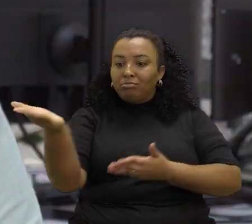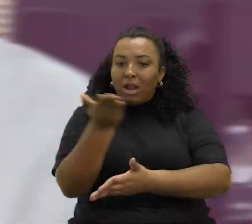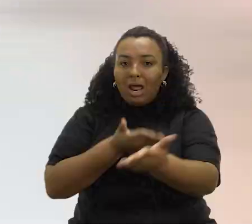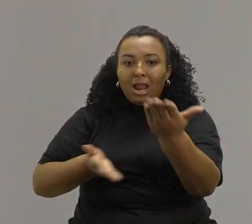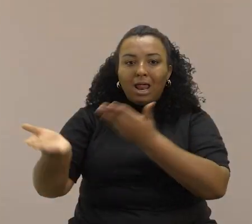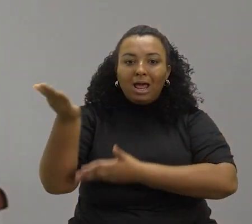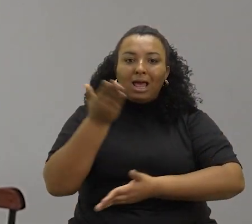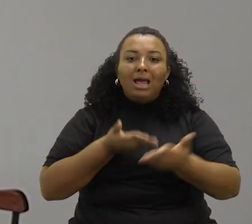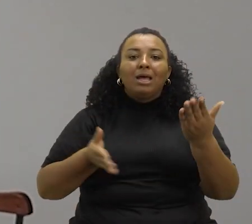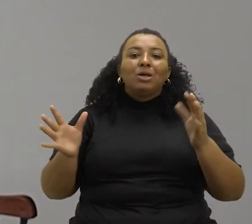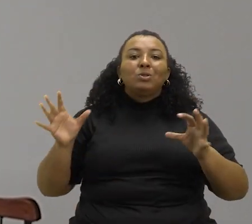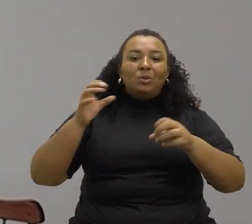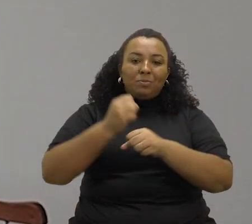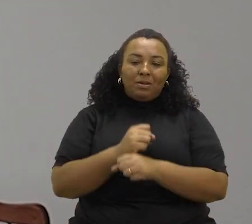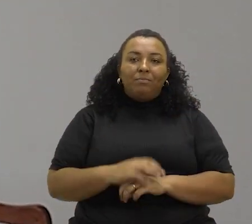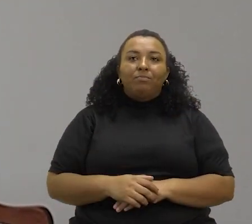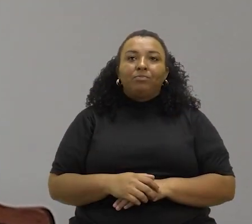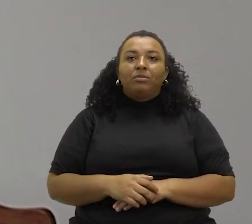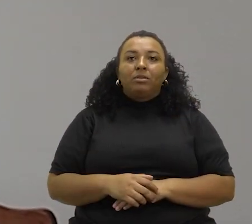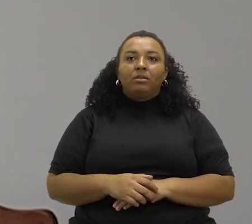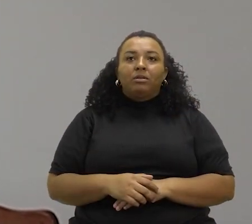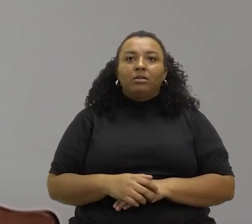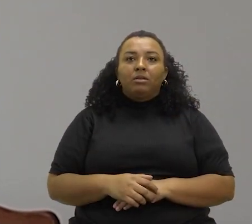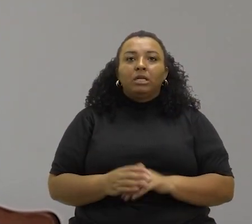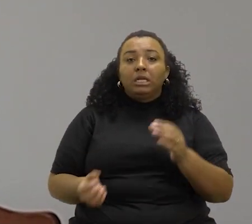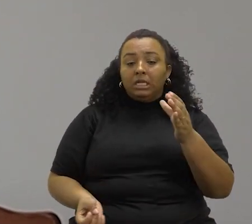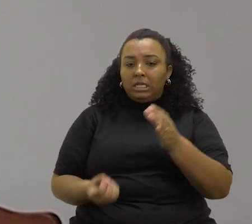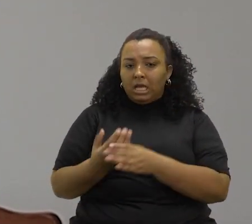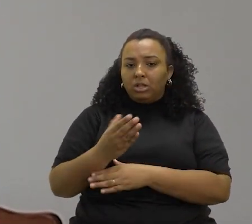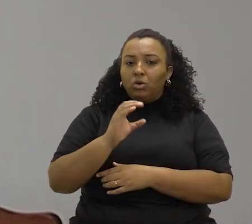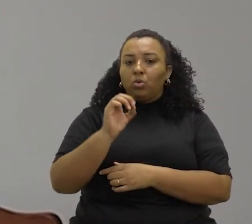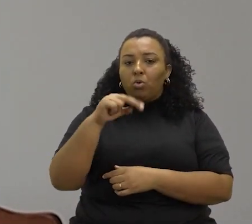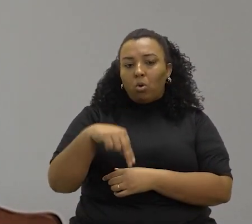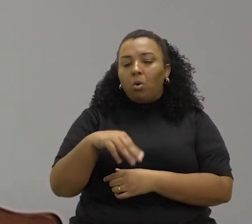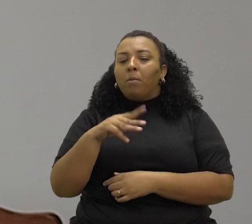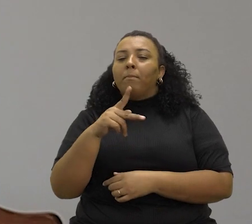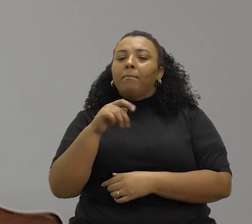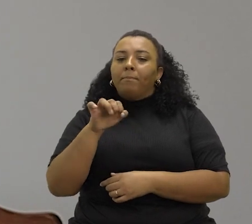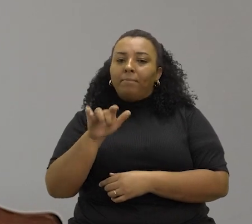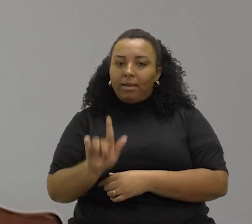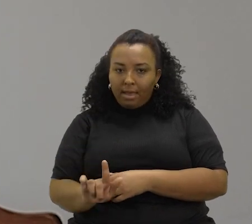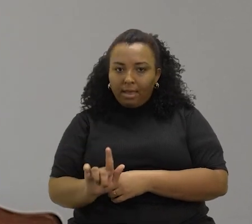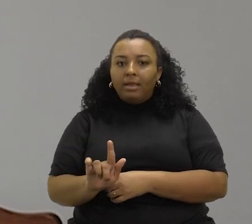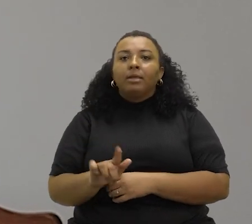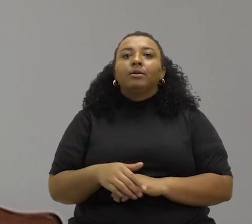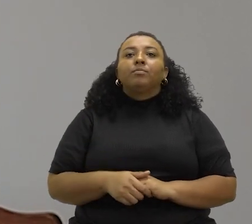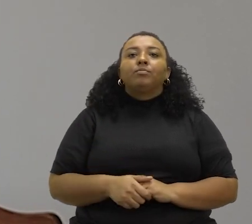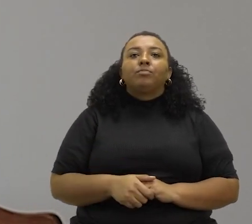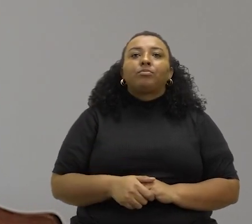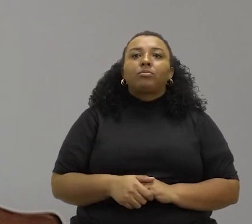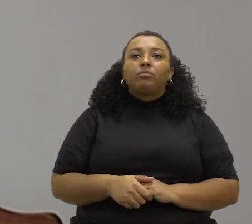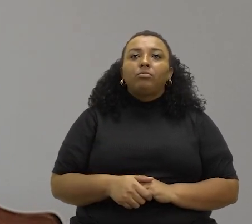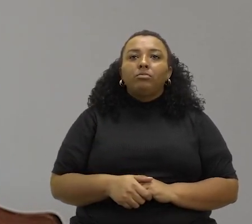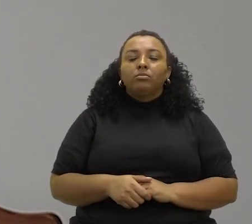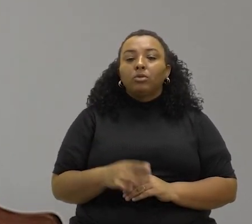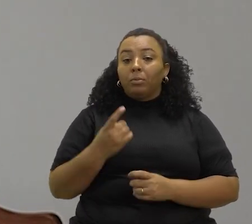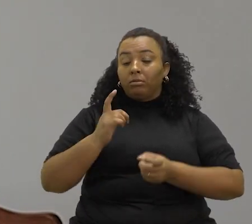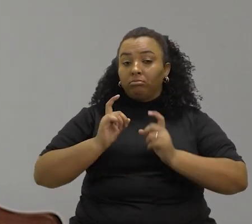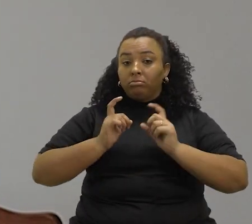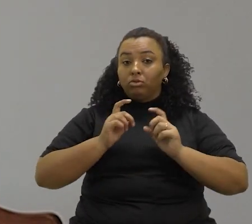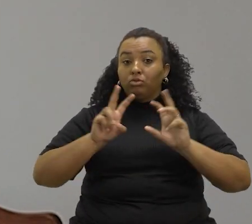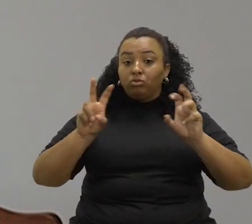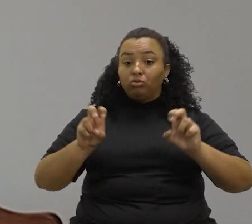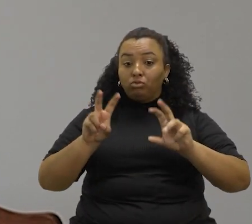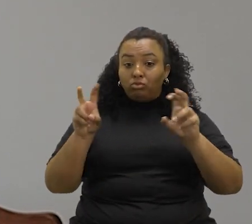organizações. Muito recentemente foi criado pelo COMPEG, que é o Colégio Nacional de Procuradores Gerais, num